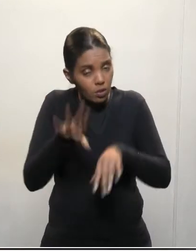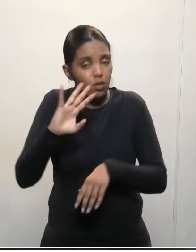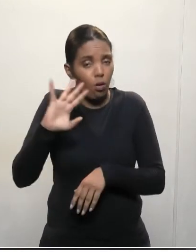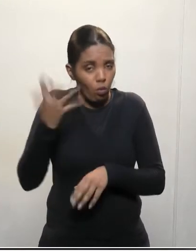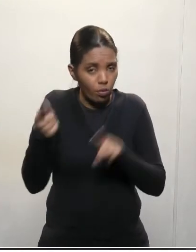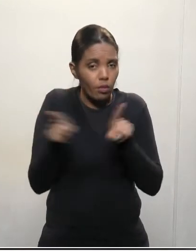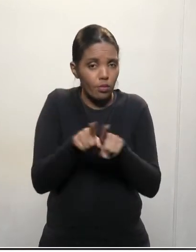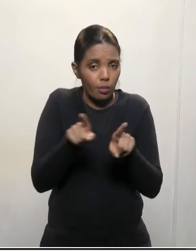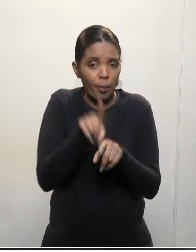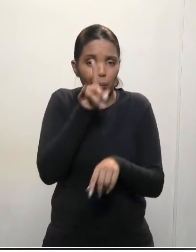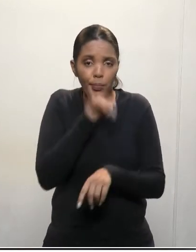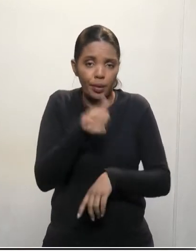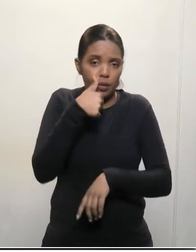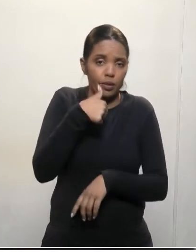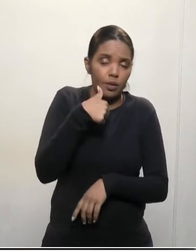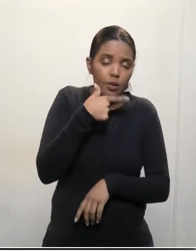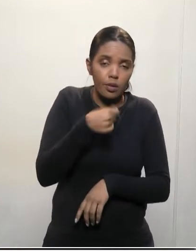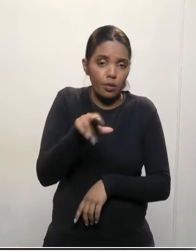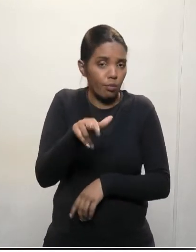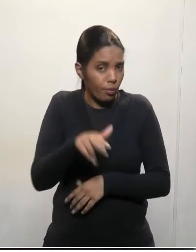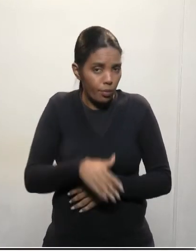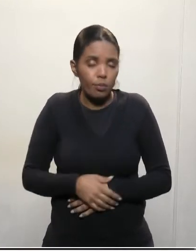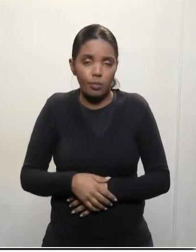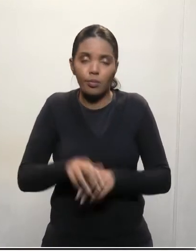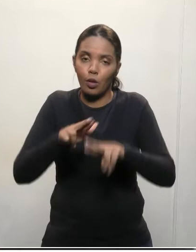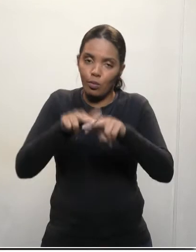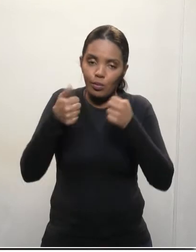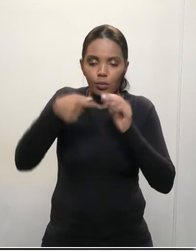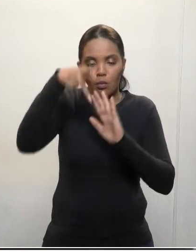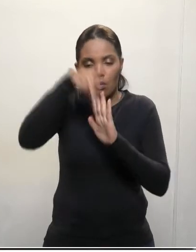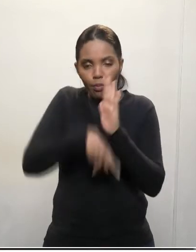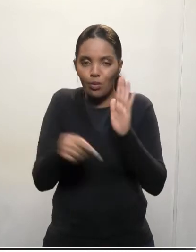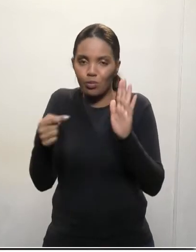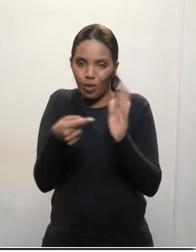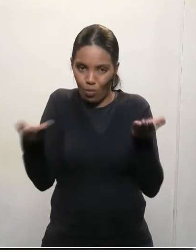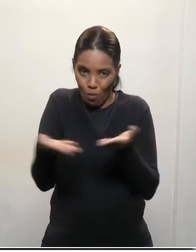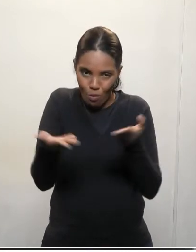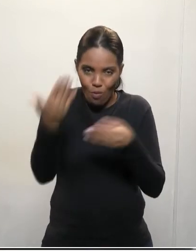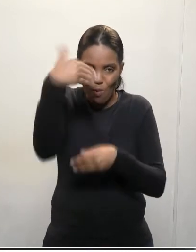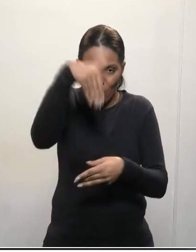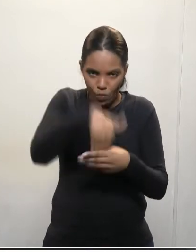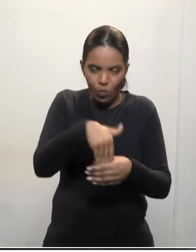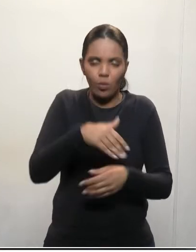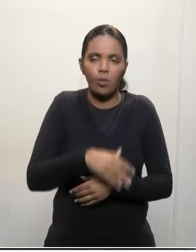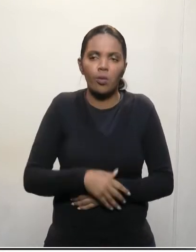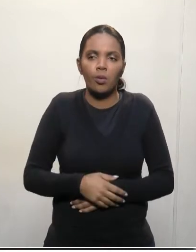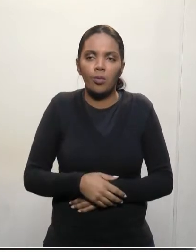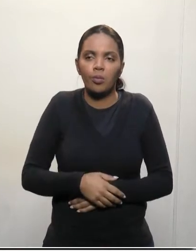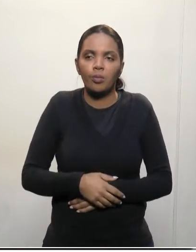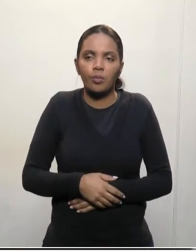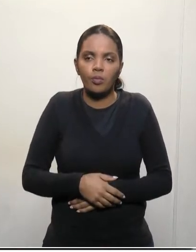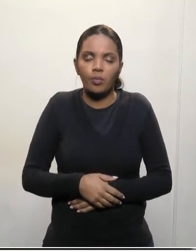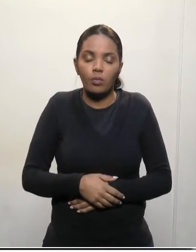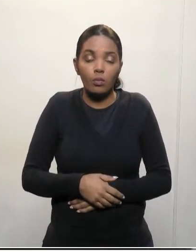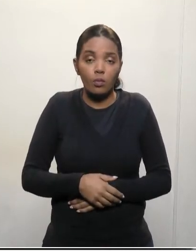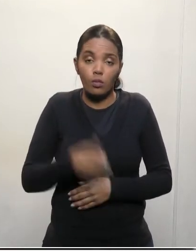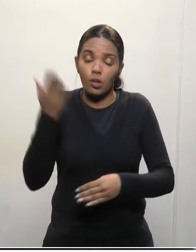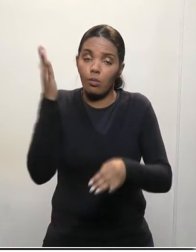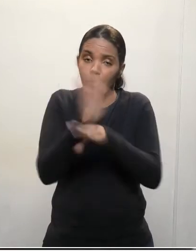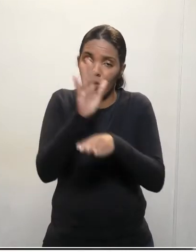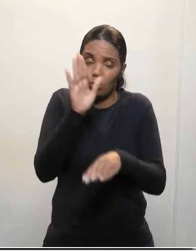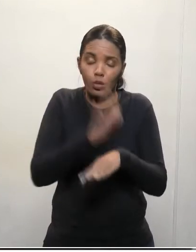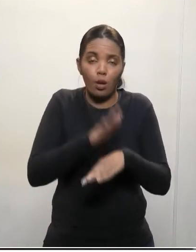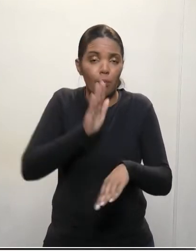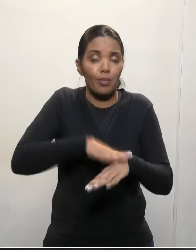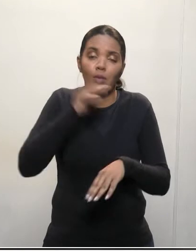E nesse sentido, é que o projeto que nós estamos votando hoje, senhores deputados, ferramenta mais nas mãos